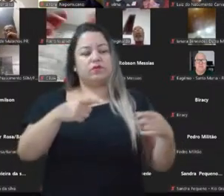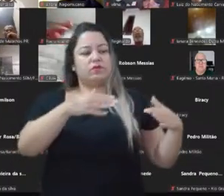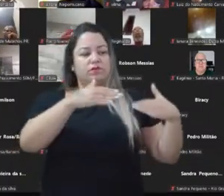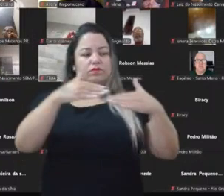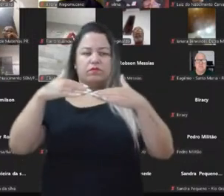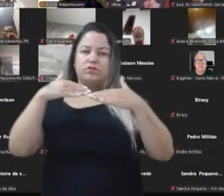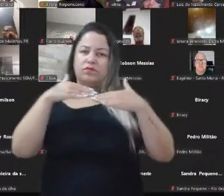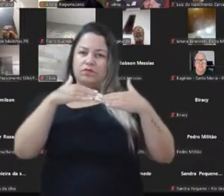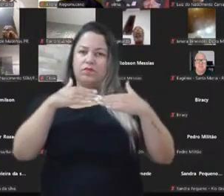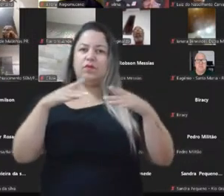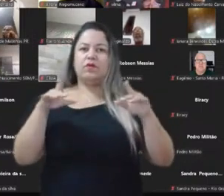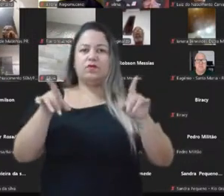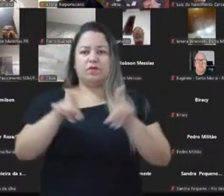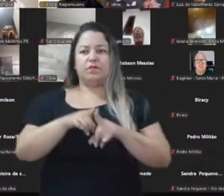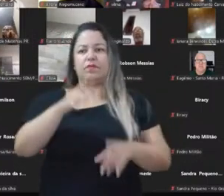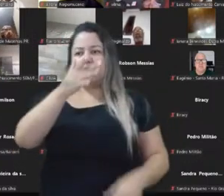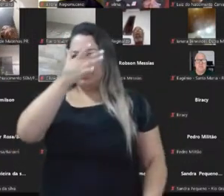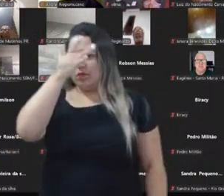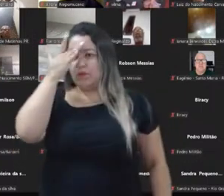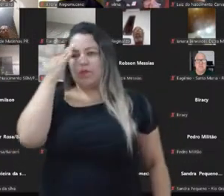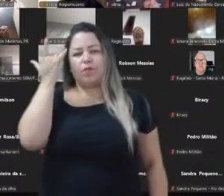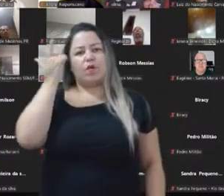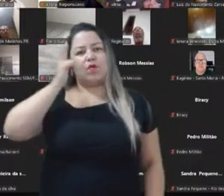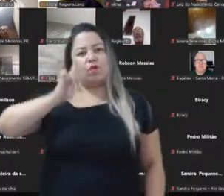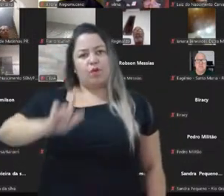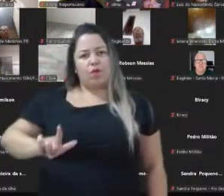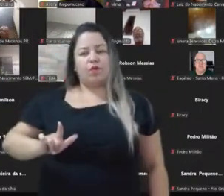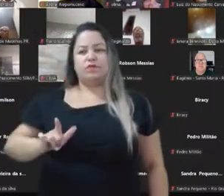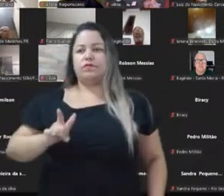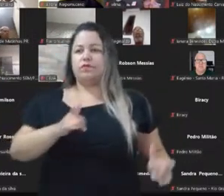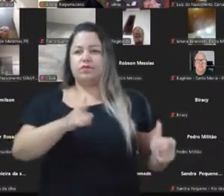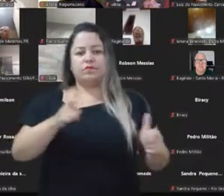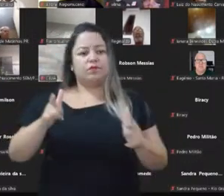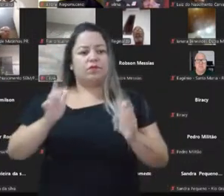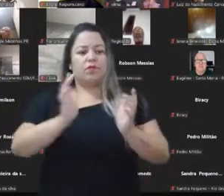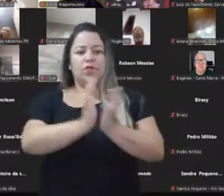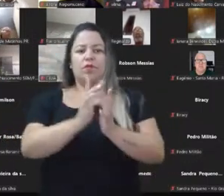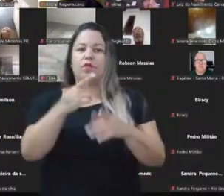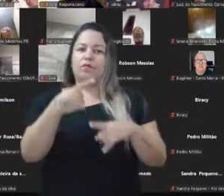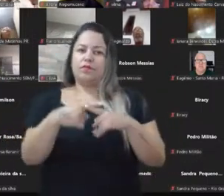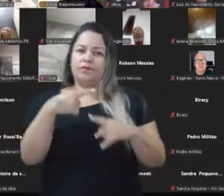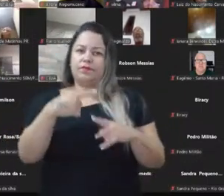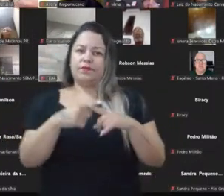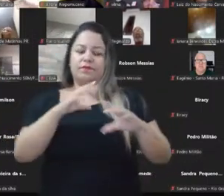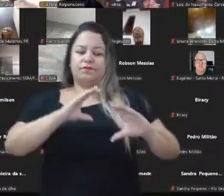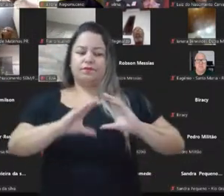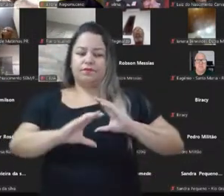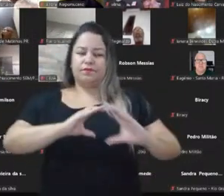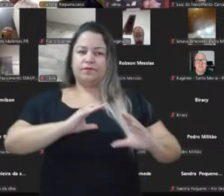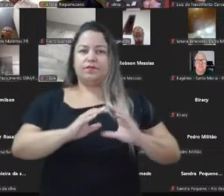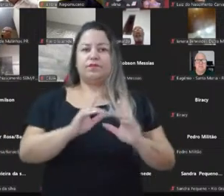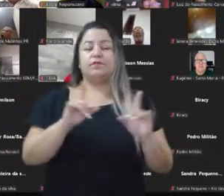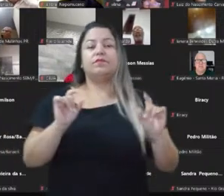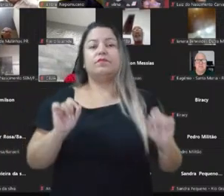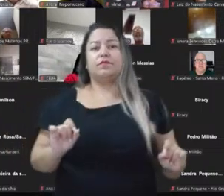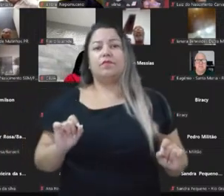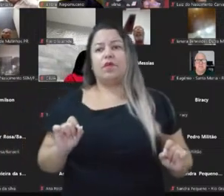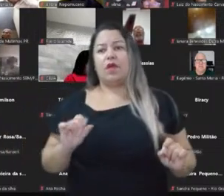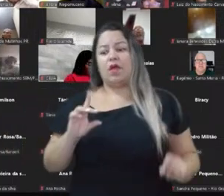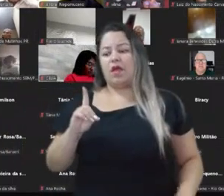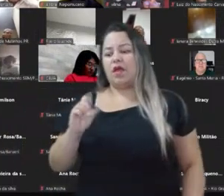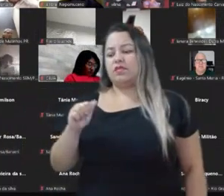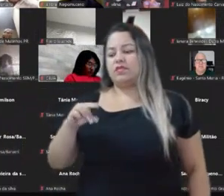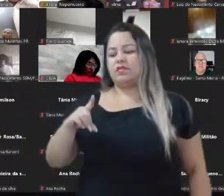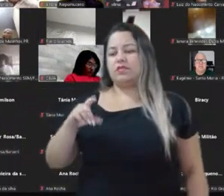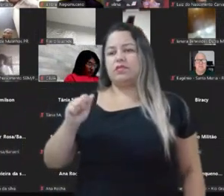subjetividade das pessoas passou em um outro patamar. Outro patamar, porque essa comunicação segmentada que a Dandara falou